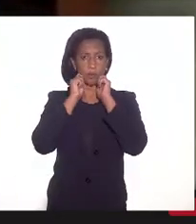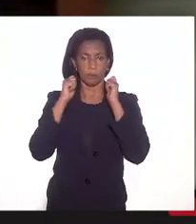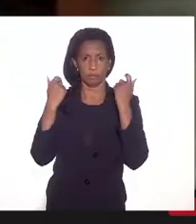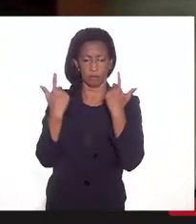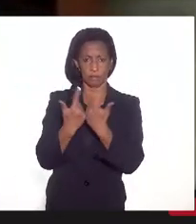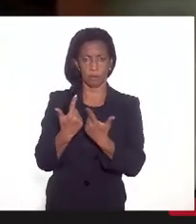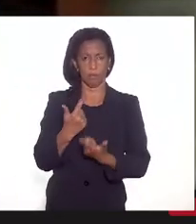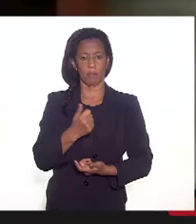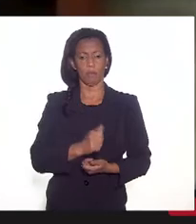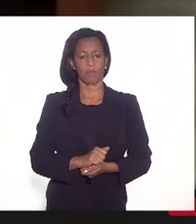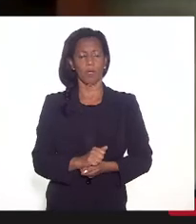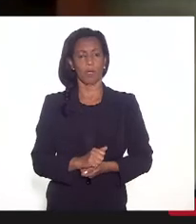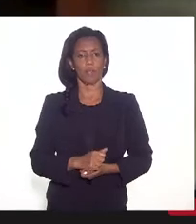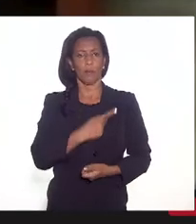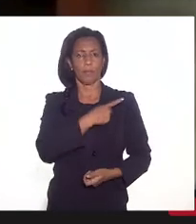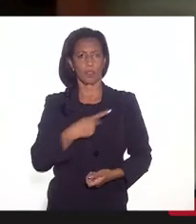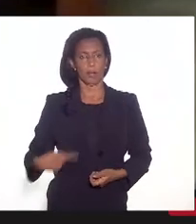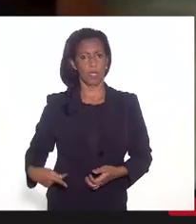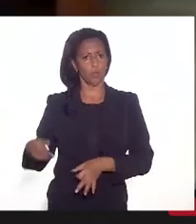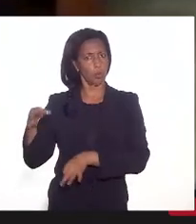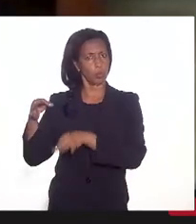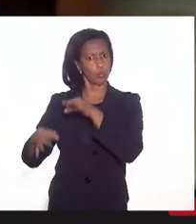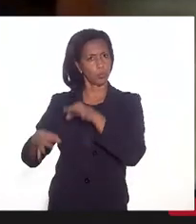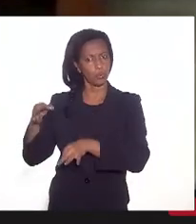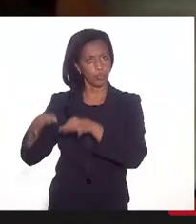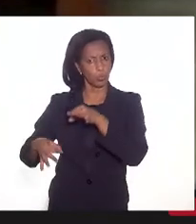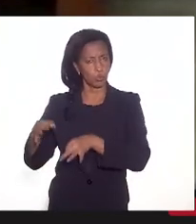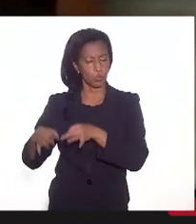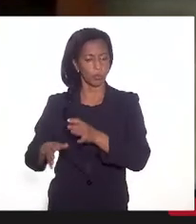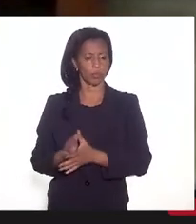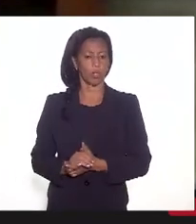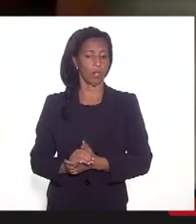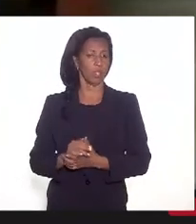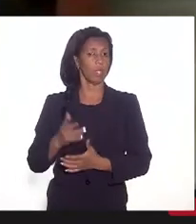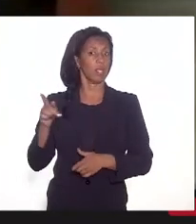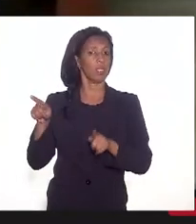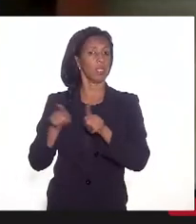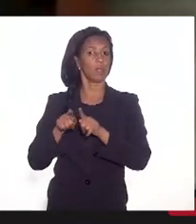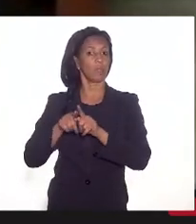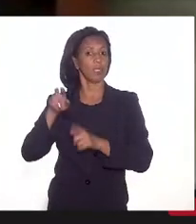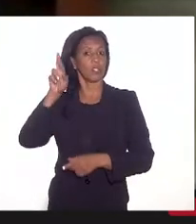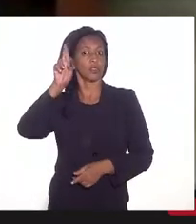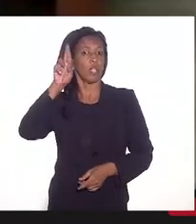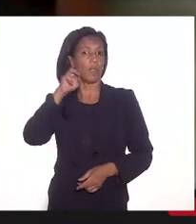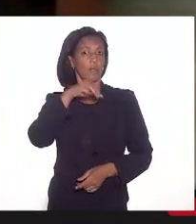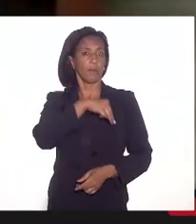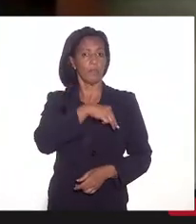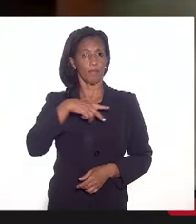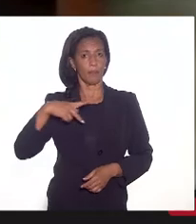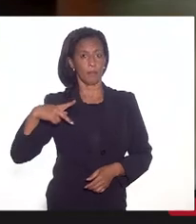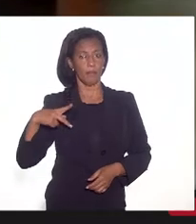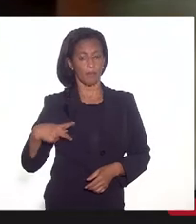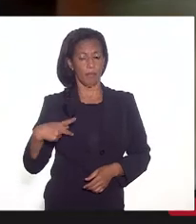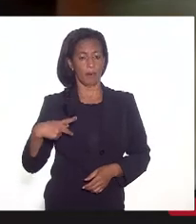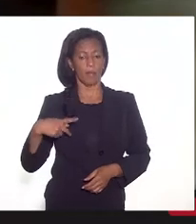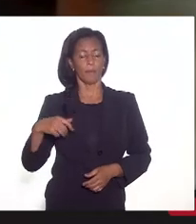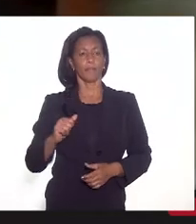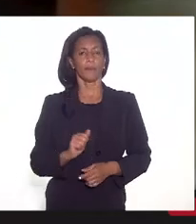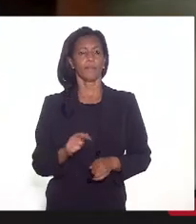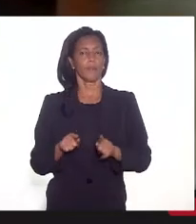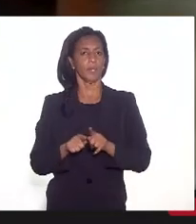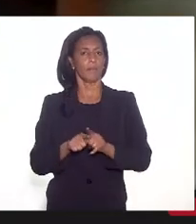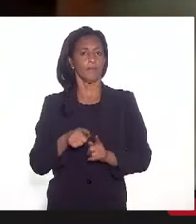presidente do Tribunal de Justiça, e ainda o chefe do MP, o presidente do TCE,